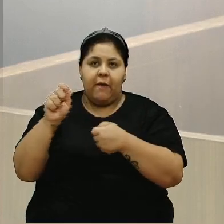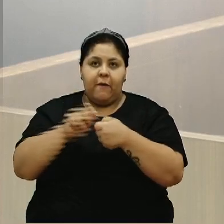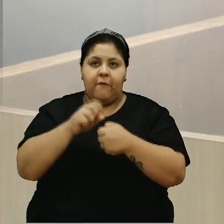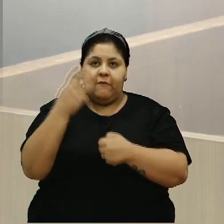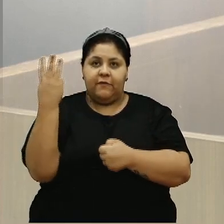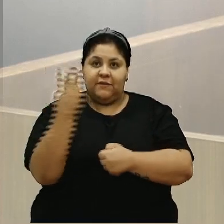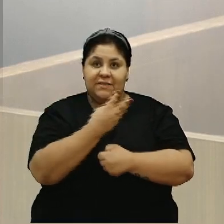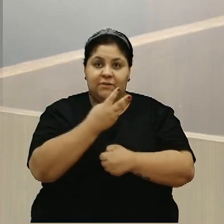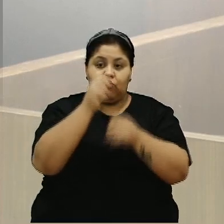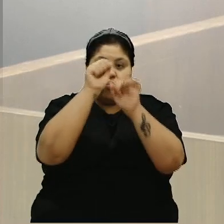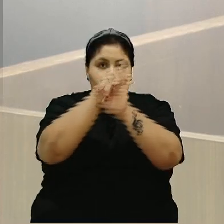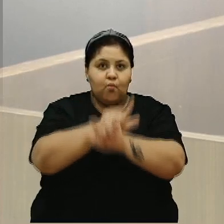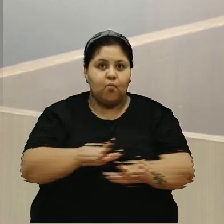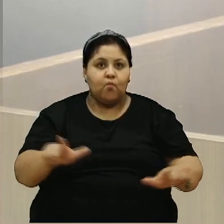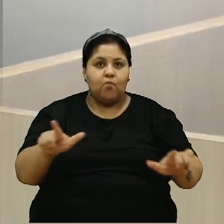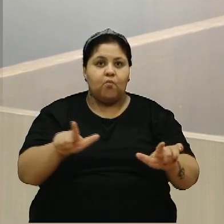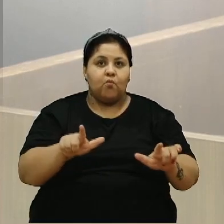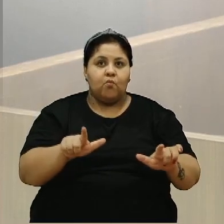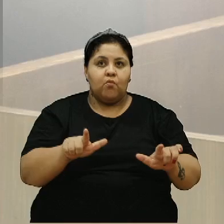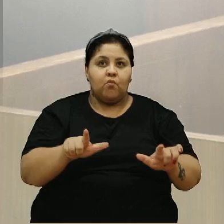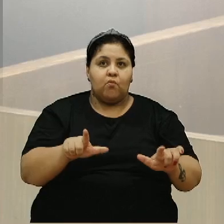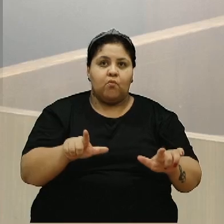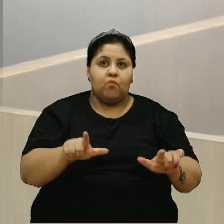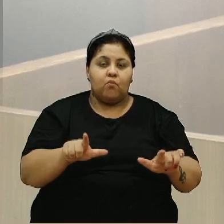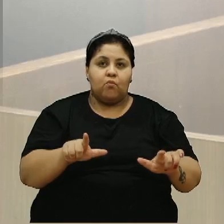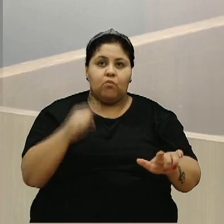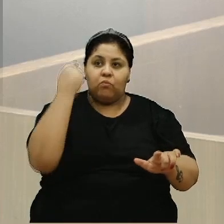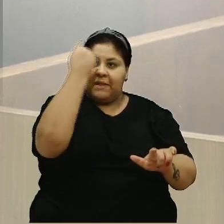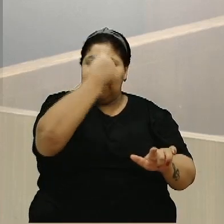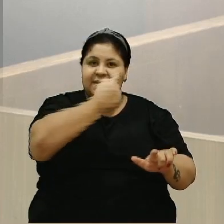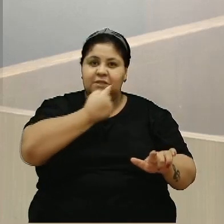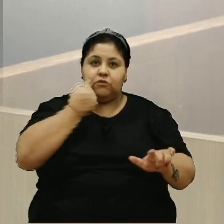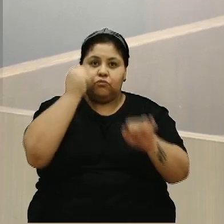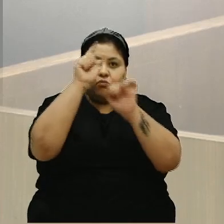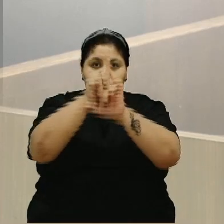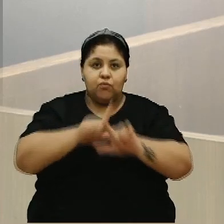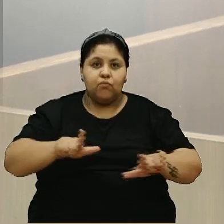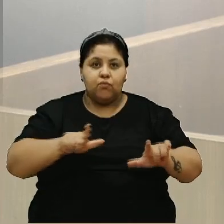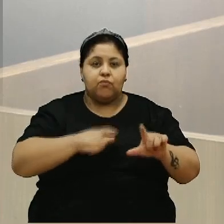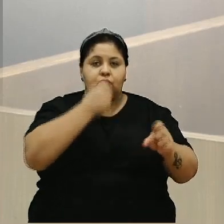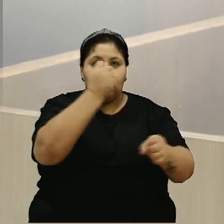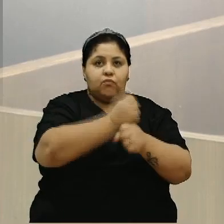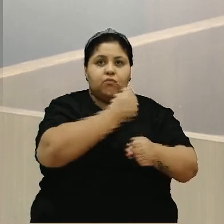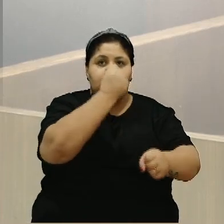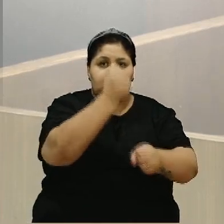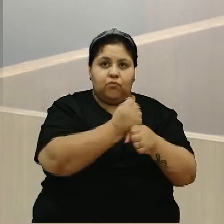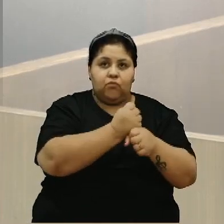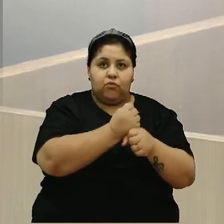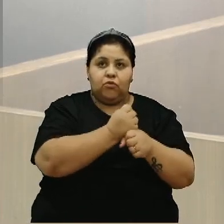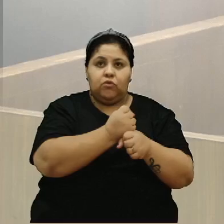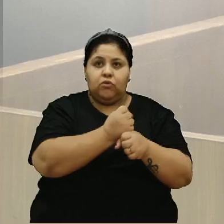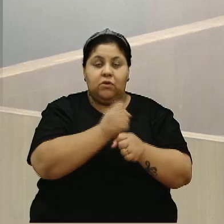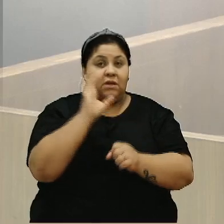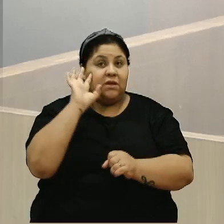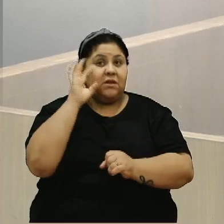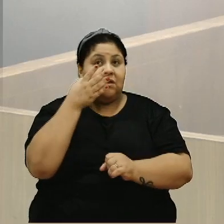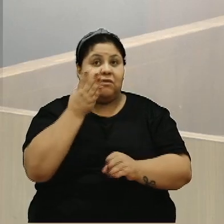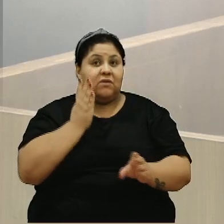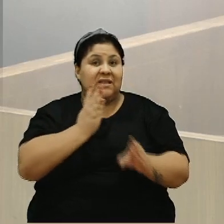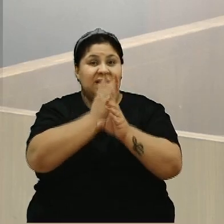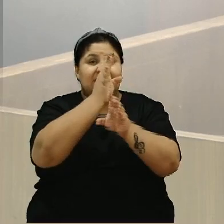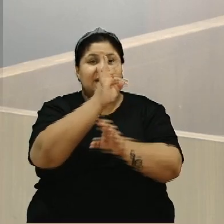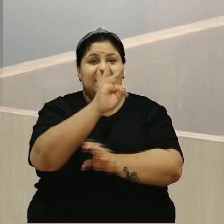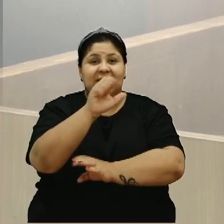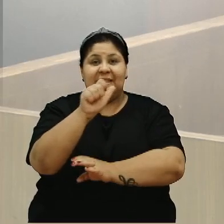mutirões de limpeza, três mutirões de limpeza, ia ser reformado com um taque da SEMA. Não conseguiram achar nenhum taque da